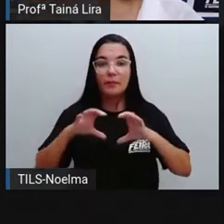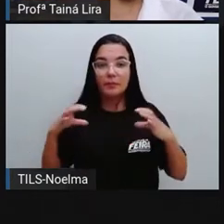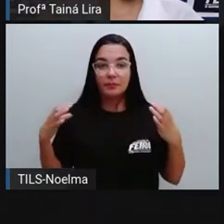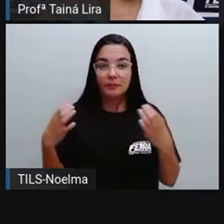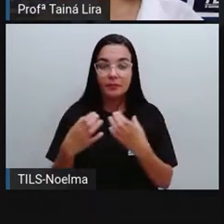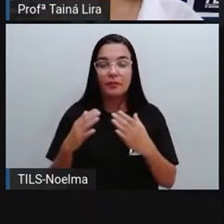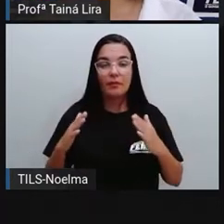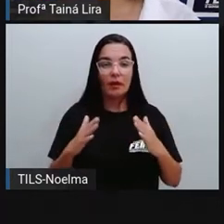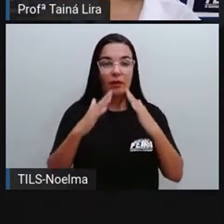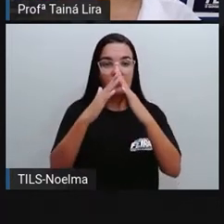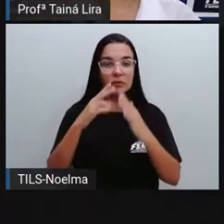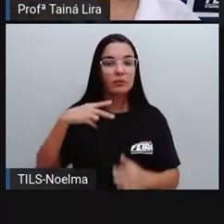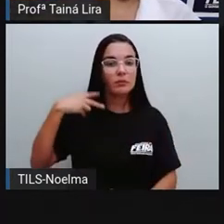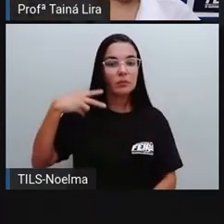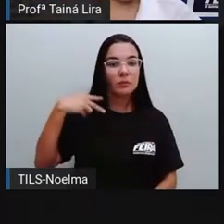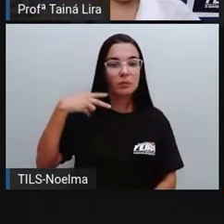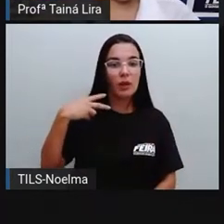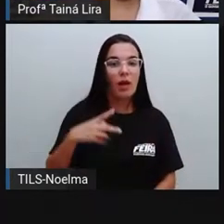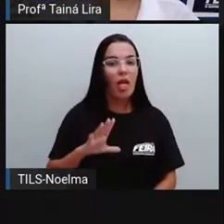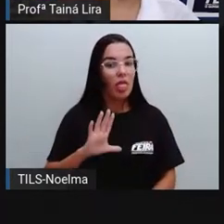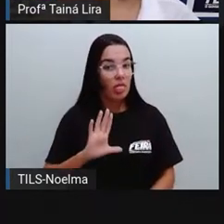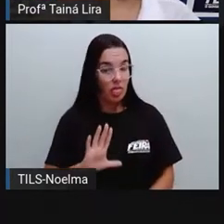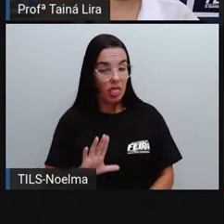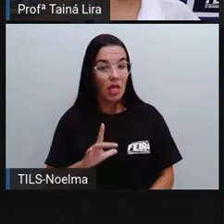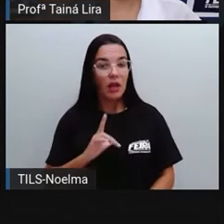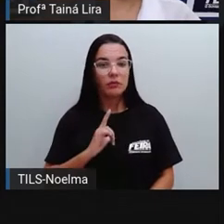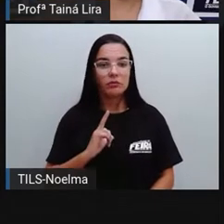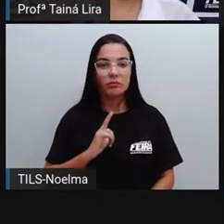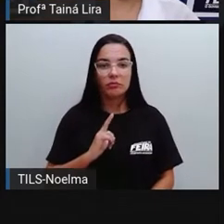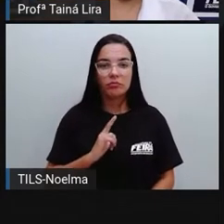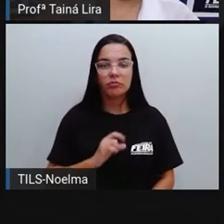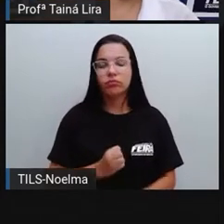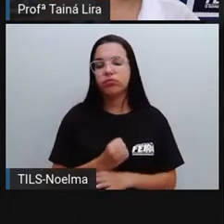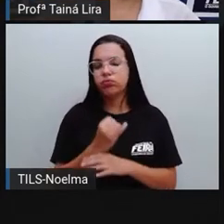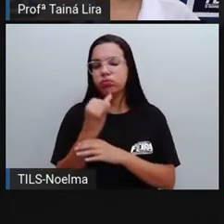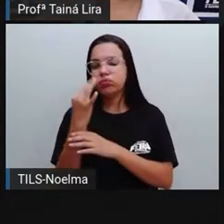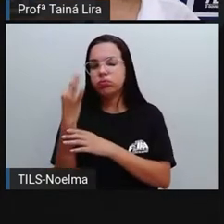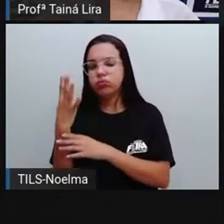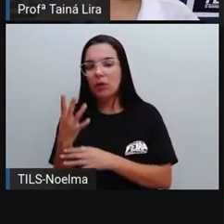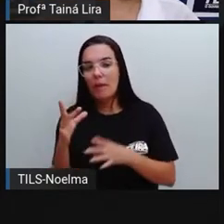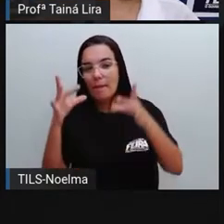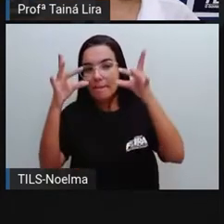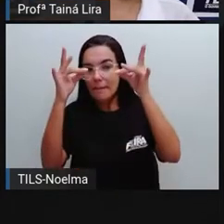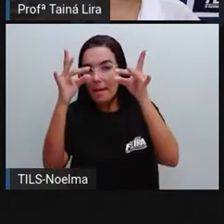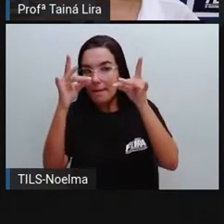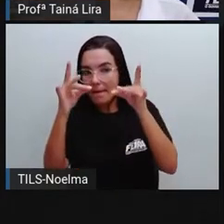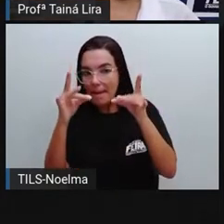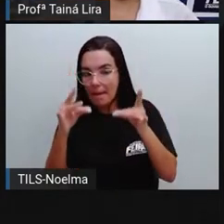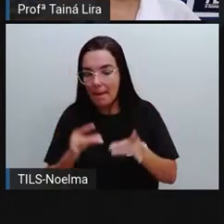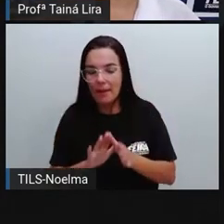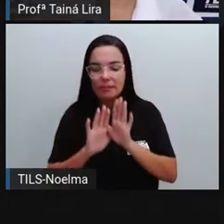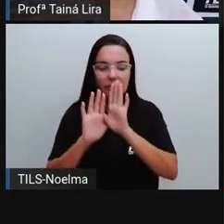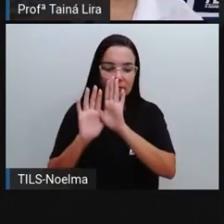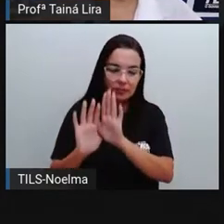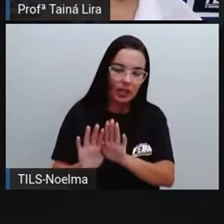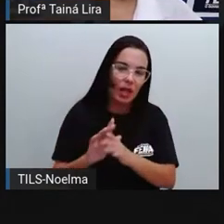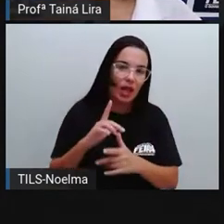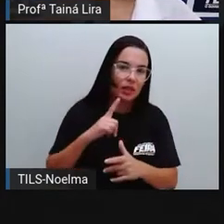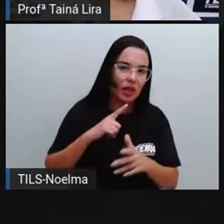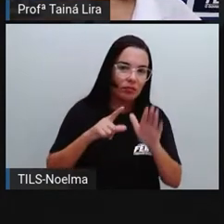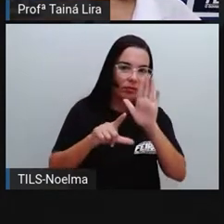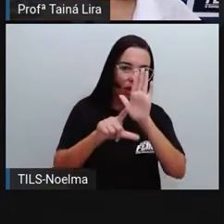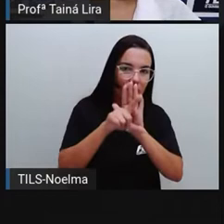os vereadores têm funções que estão ali dispostas, tanto na